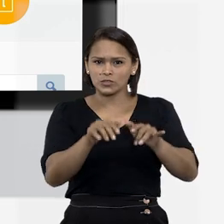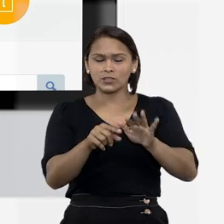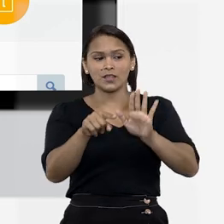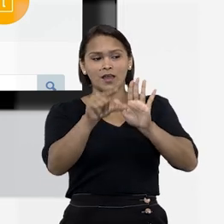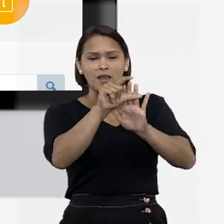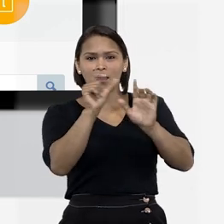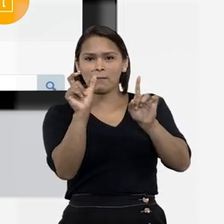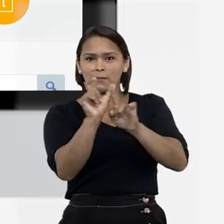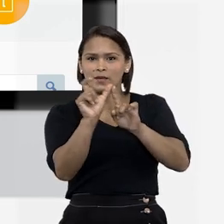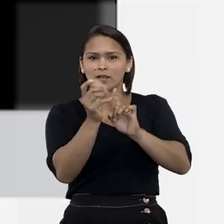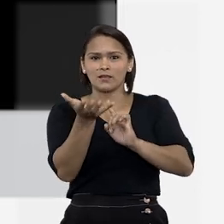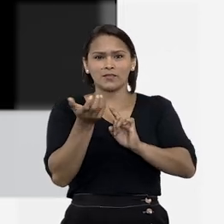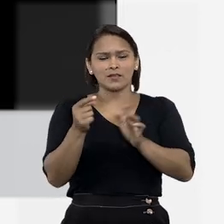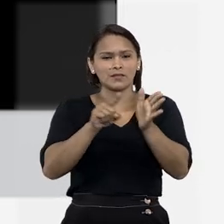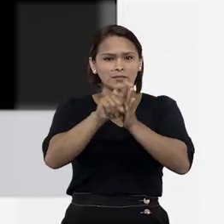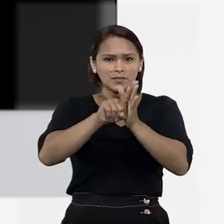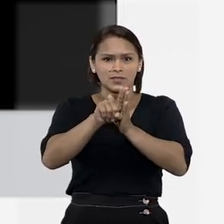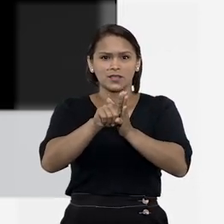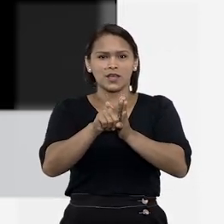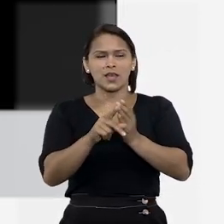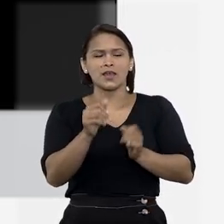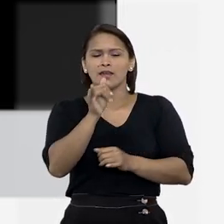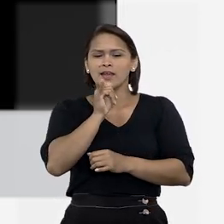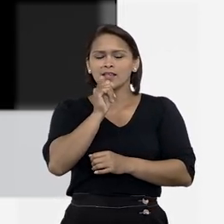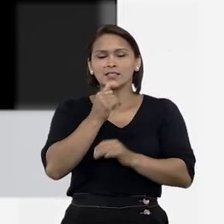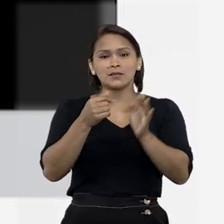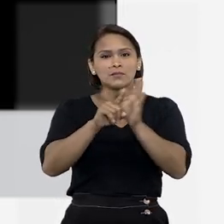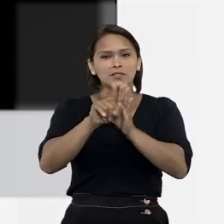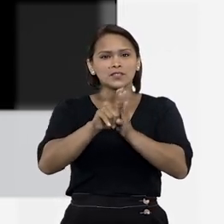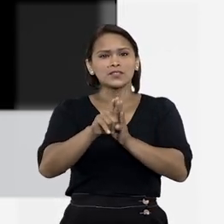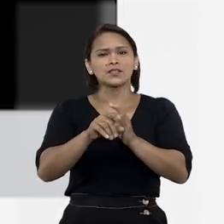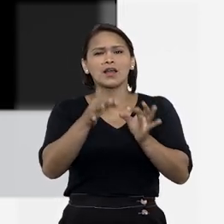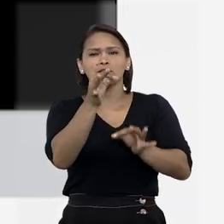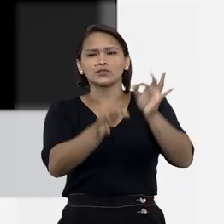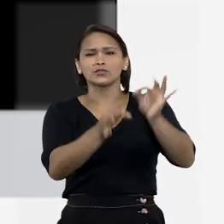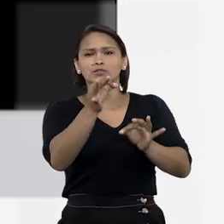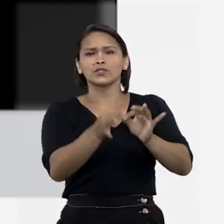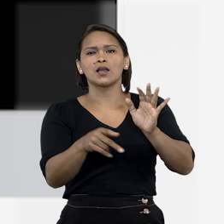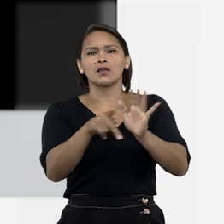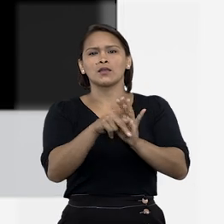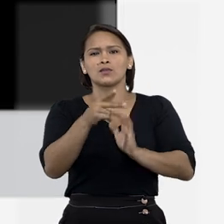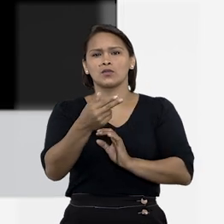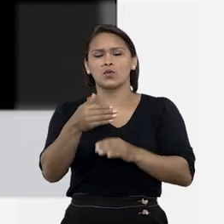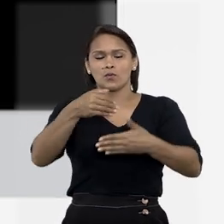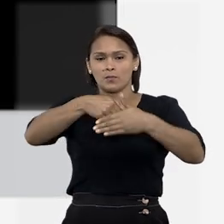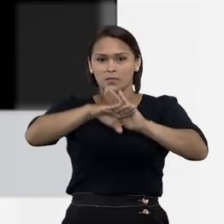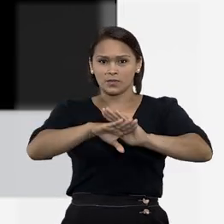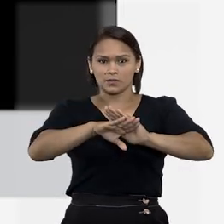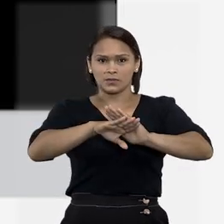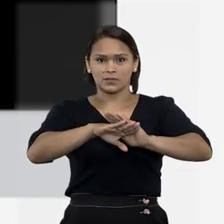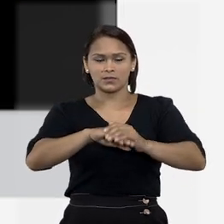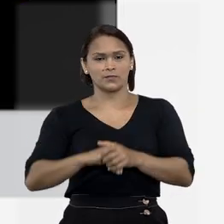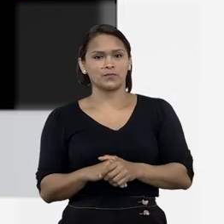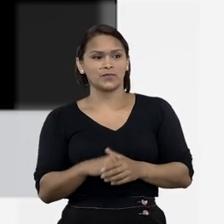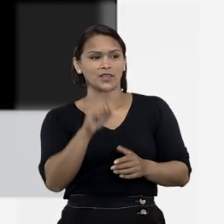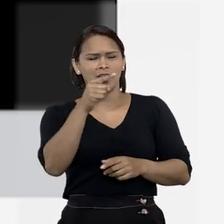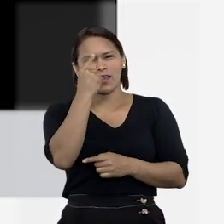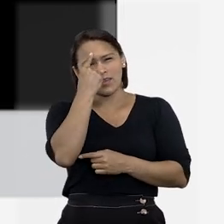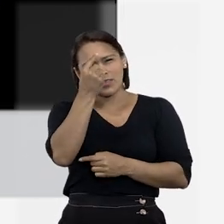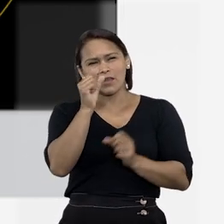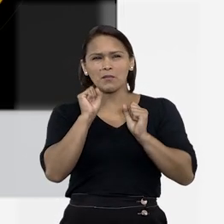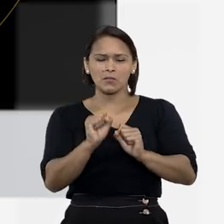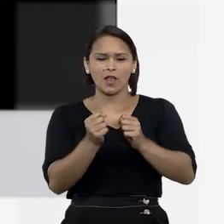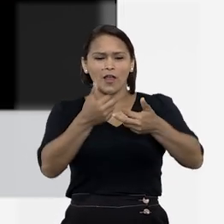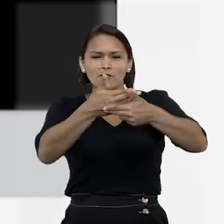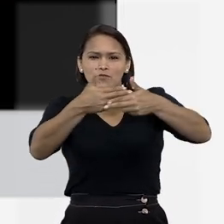a palavra desejada. Digamos que eu queira pesquisar julgado sobre o assunto prescrição. Essa ideia pode ser